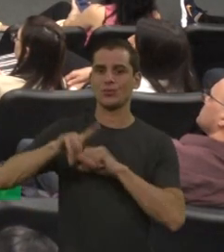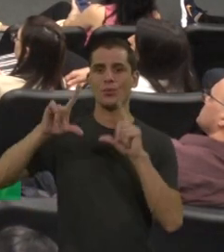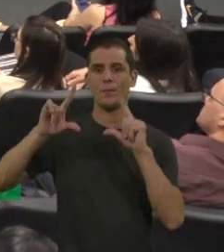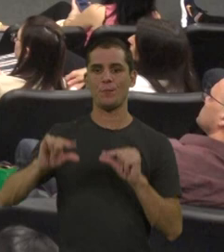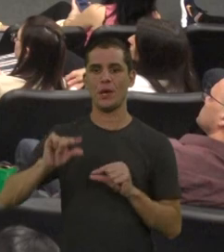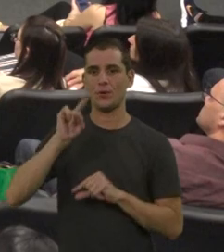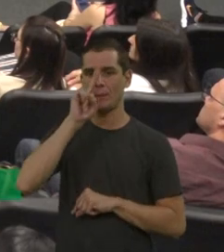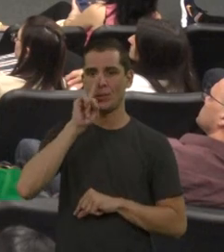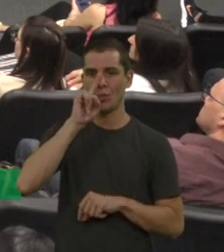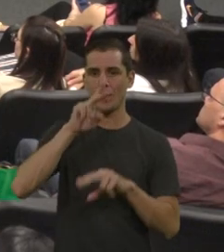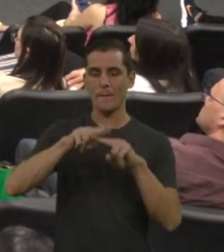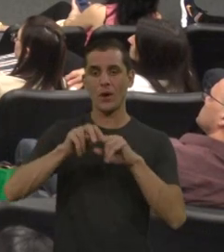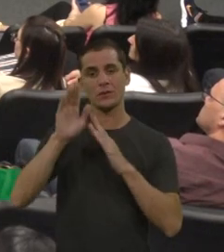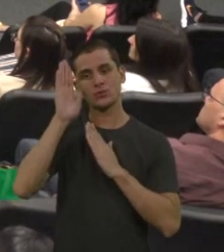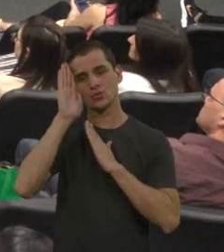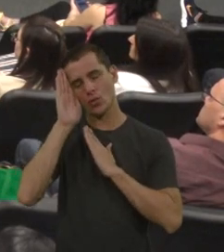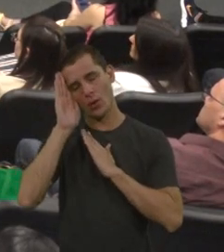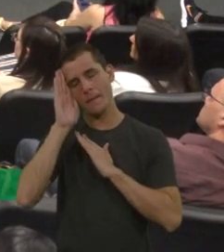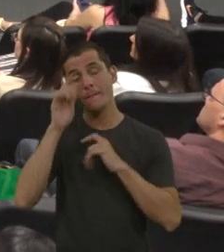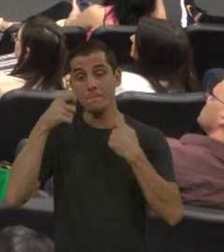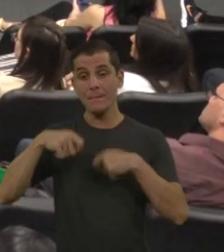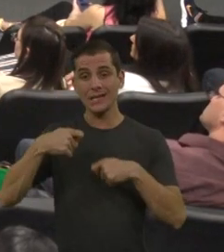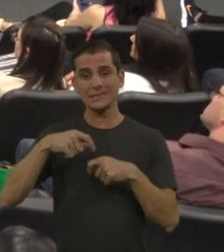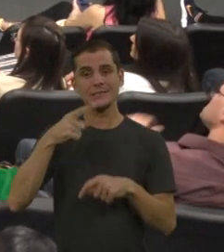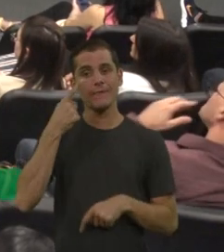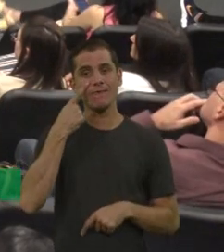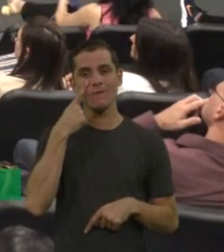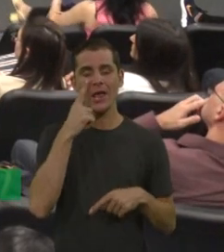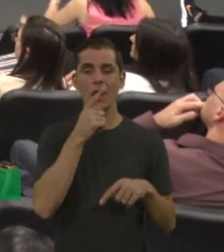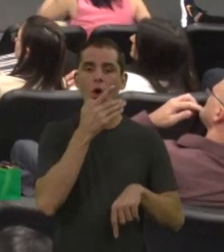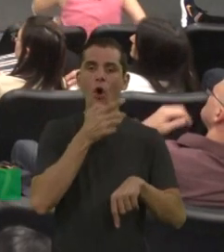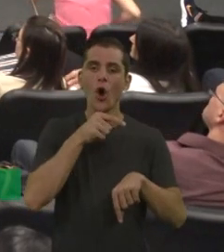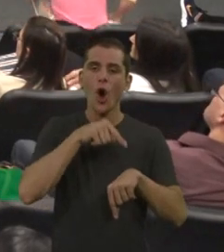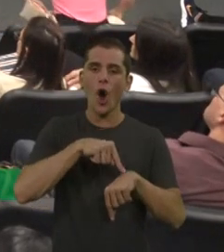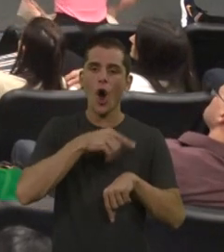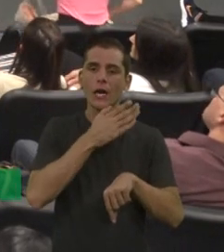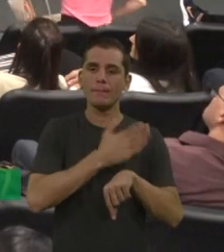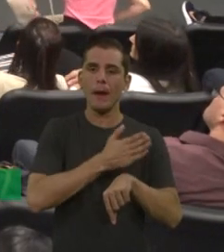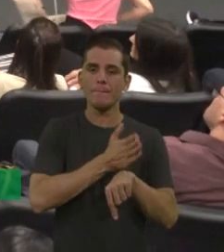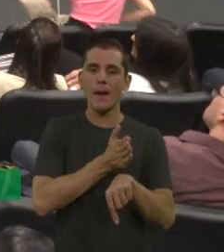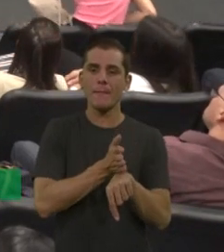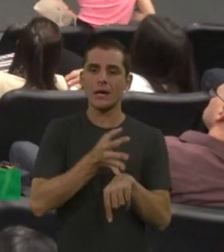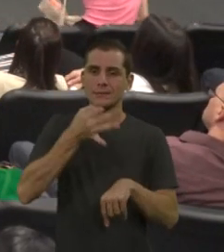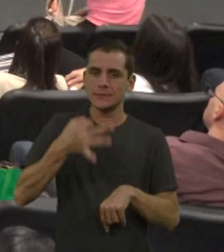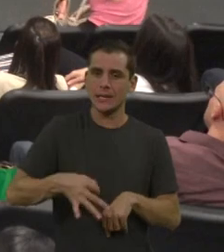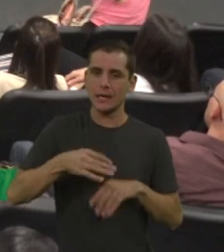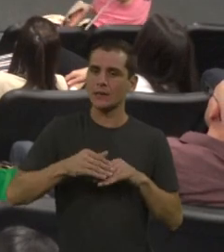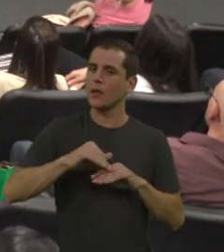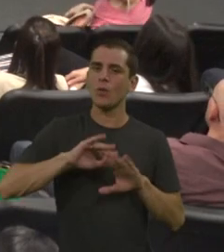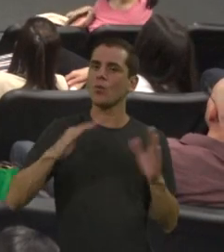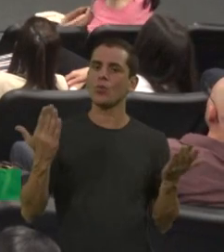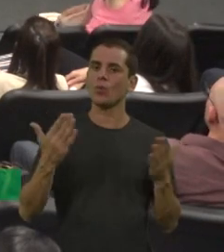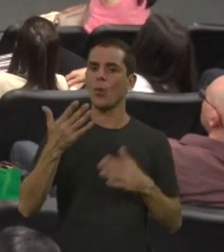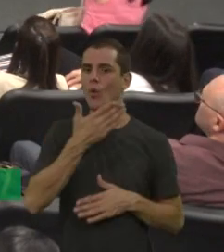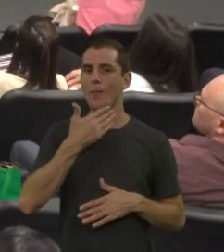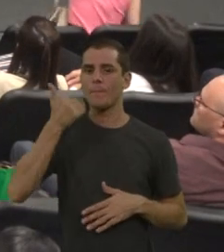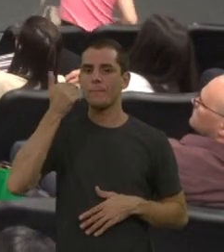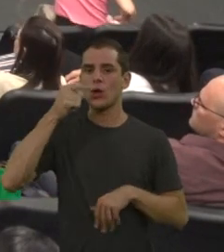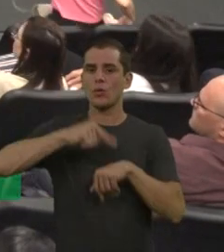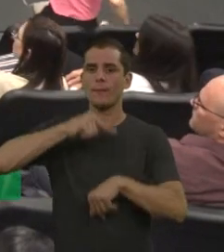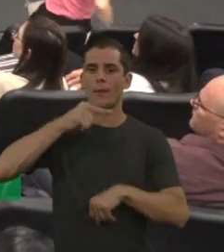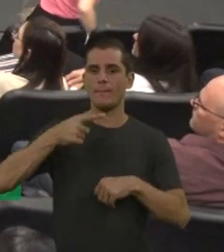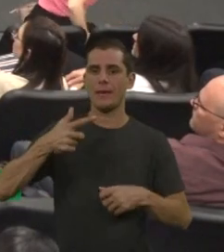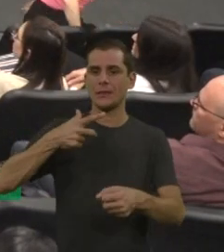individualizado também. E as atividades físicas também. Hoje em dia, gente tenta deixar a vida do indivíduo mais